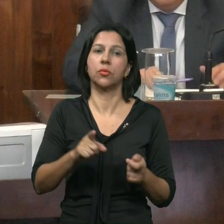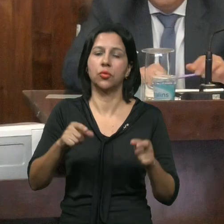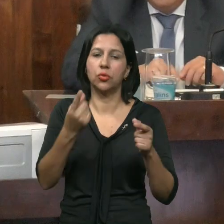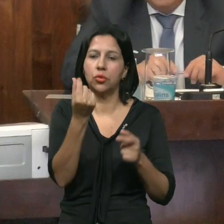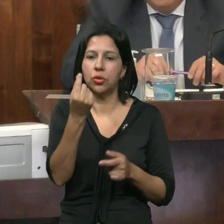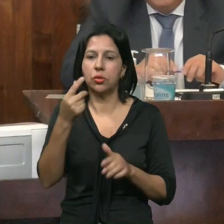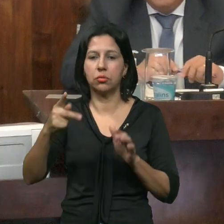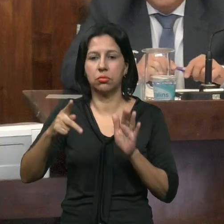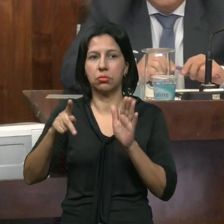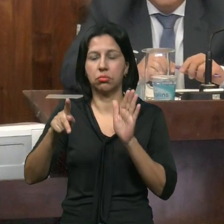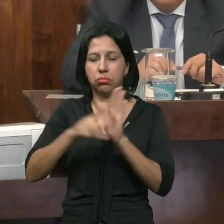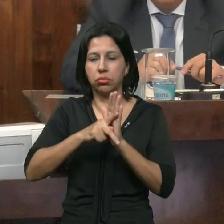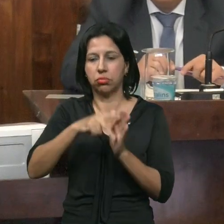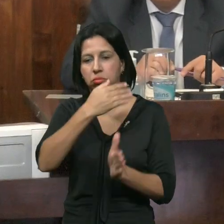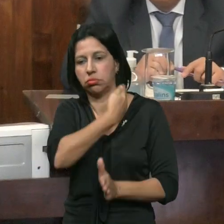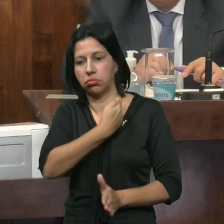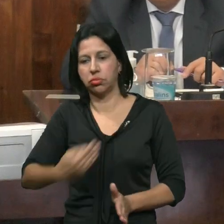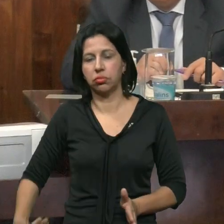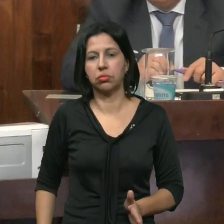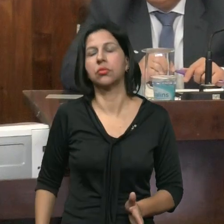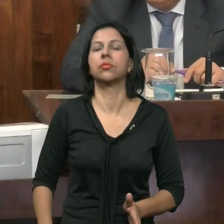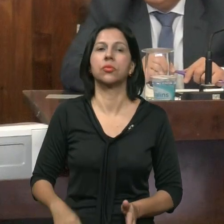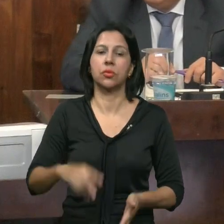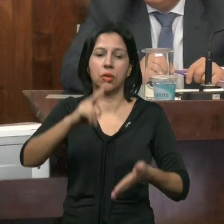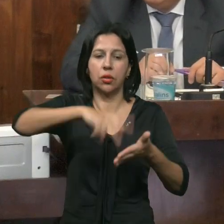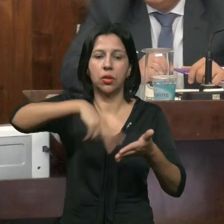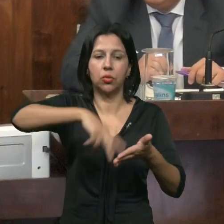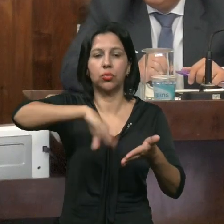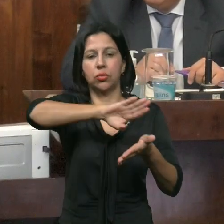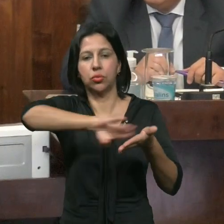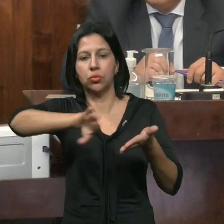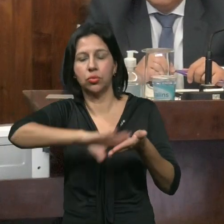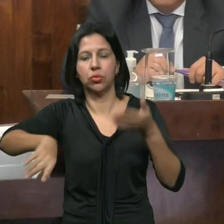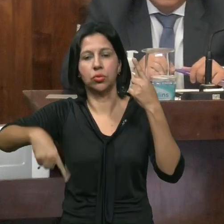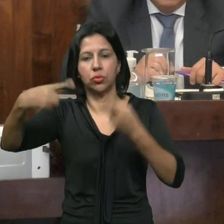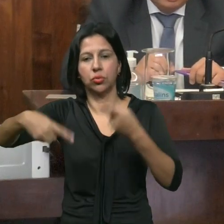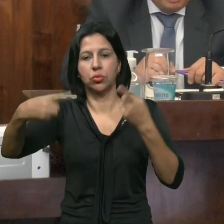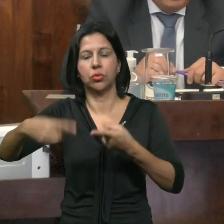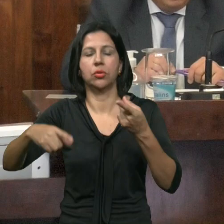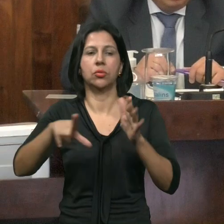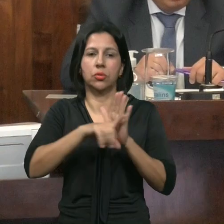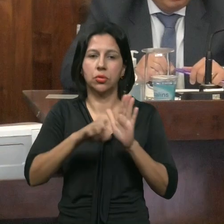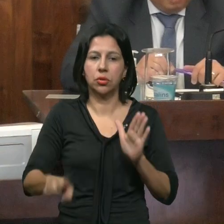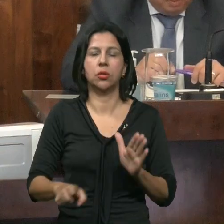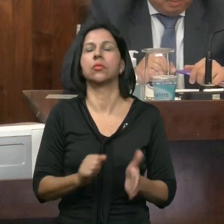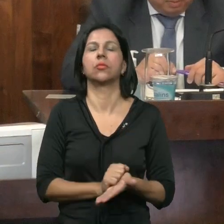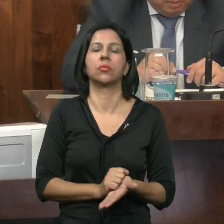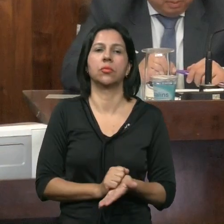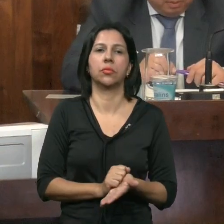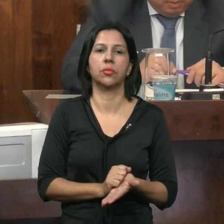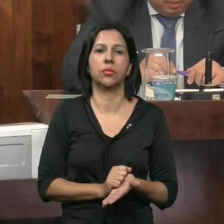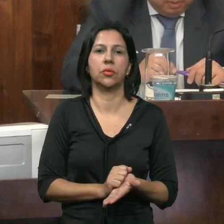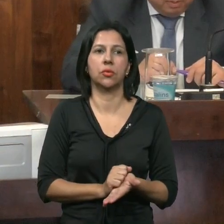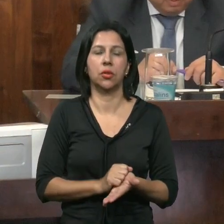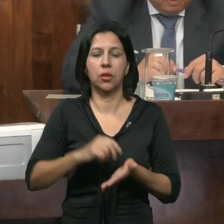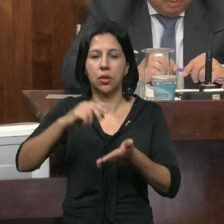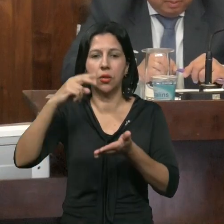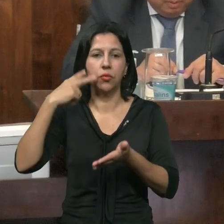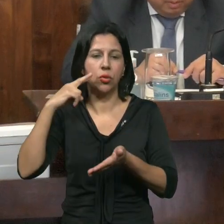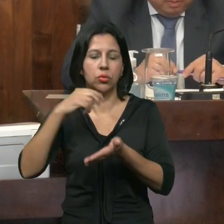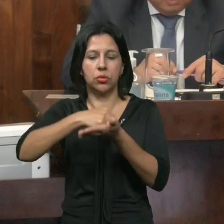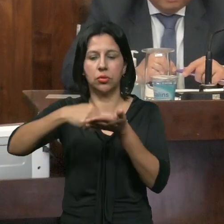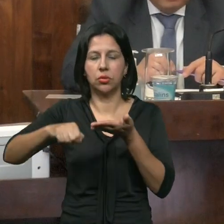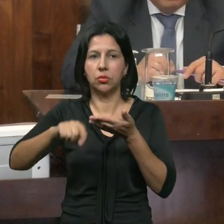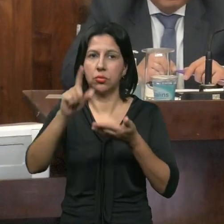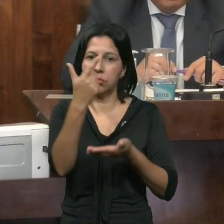E Da Outros Providências Lembramos A casa Que A Emenda Está Em Discussão Única O Projeto De Lei 77 2024 Não Havendo Veradores inscritos